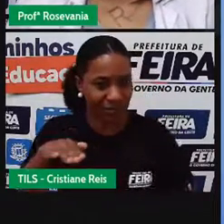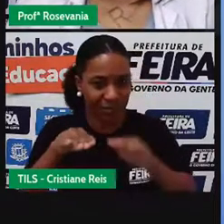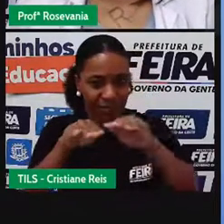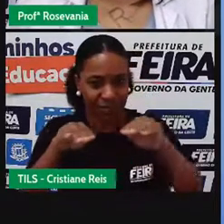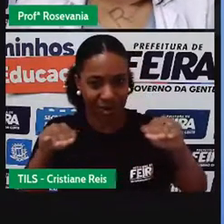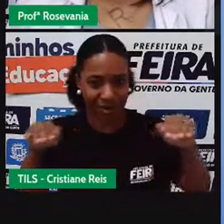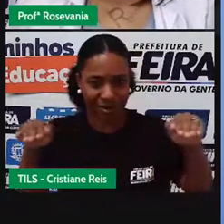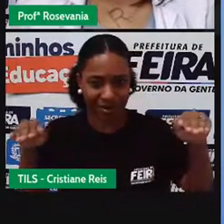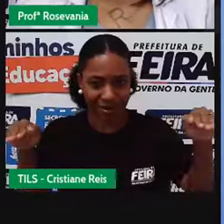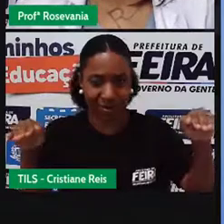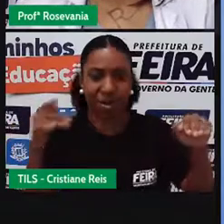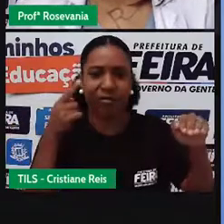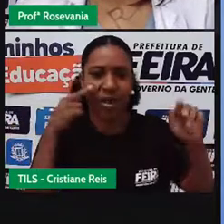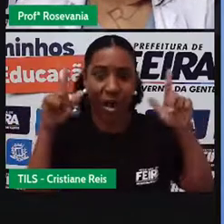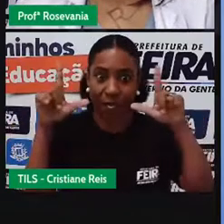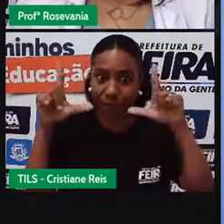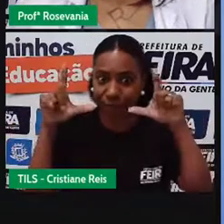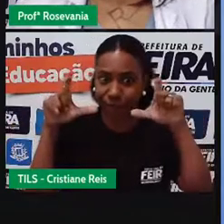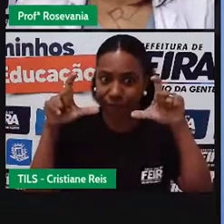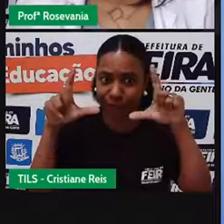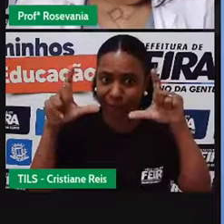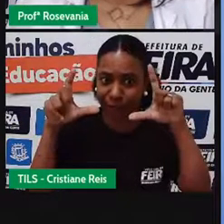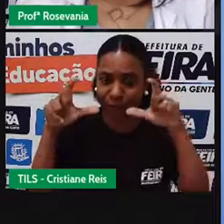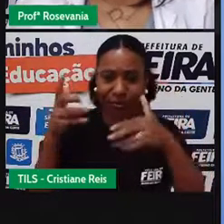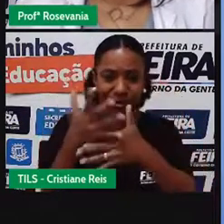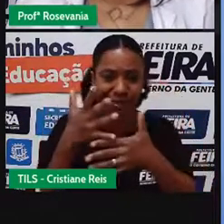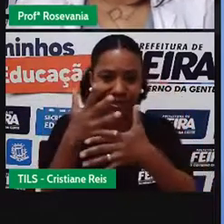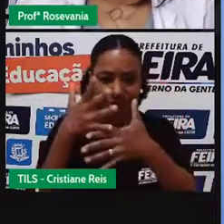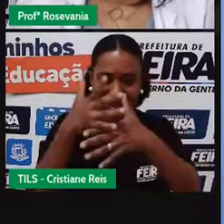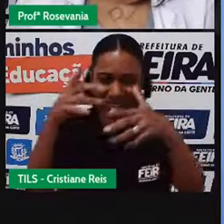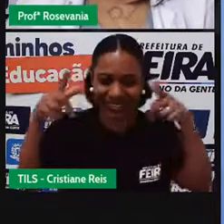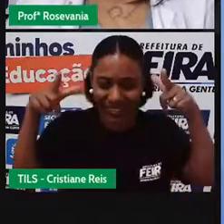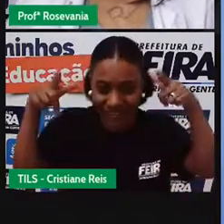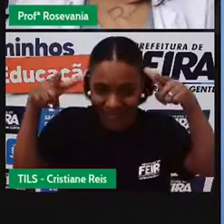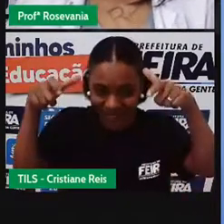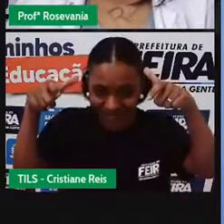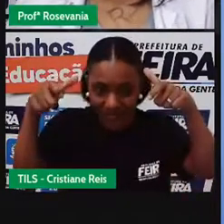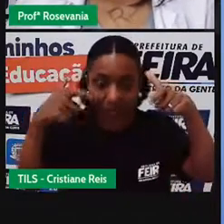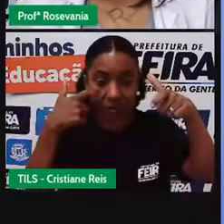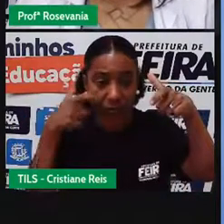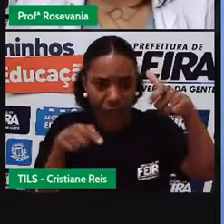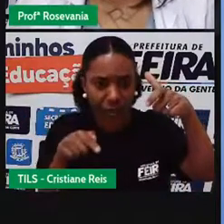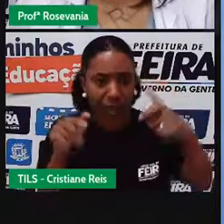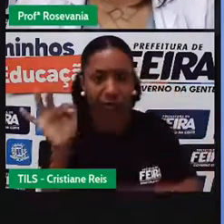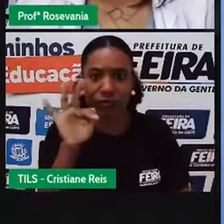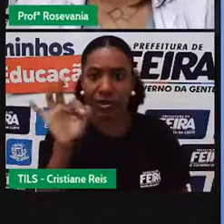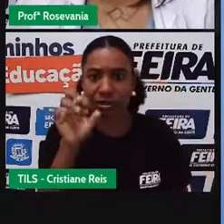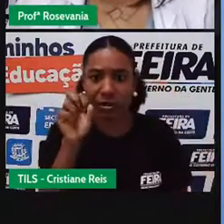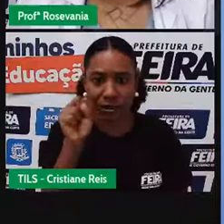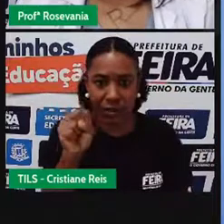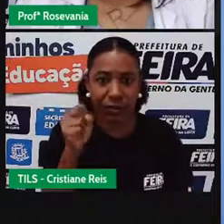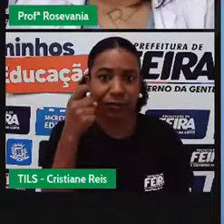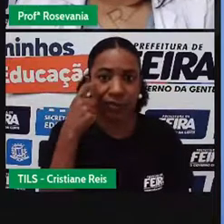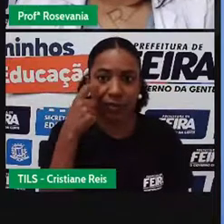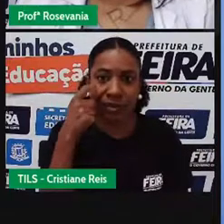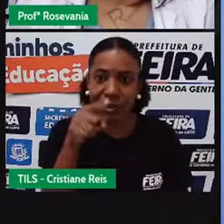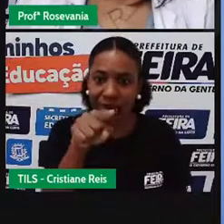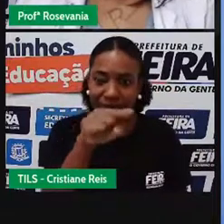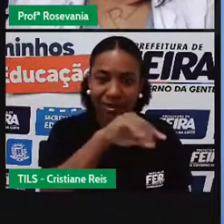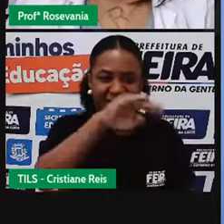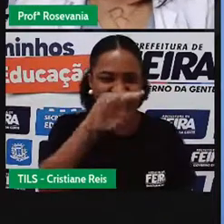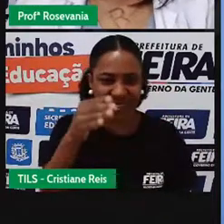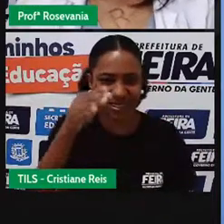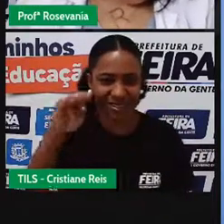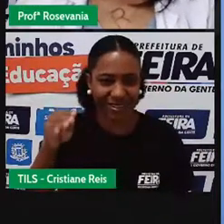Eu botei essa foto aqui de Filipe Santana, né, do Númica Panorálico de Filipe Santana, pra vocês perceberem o alinhamento de serra ao fundo, tá vendo,